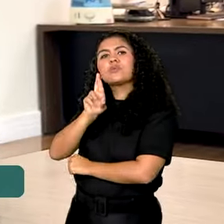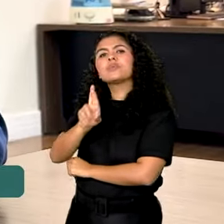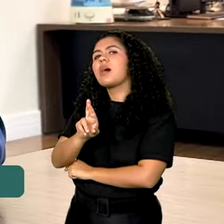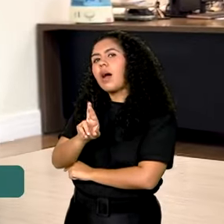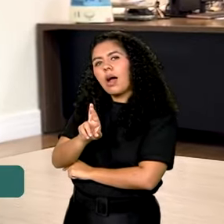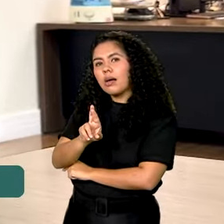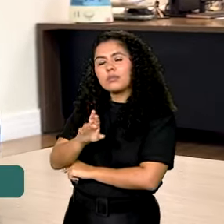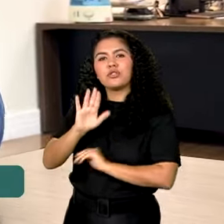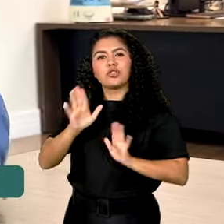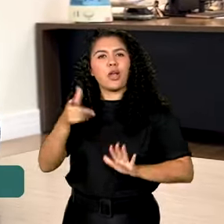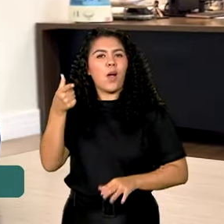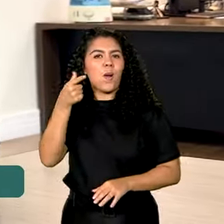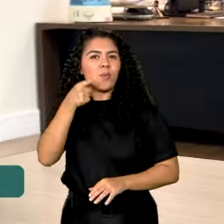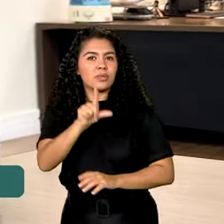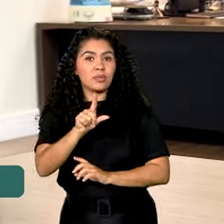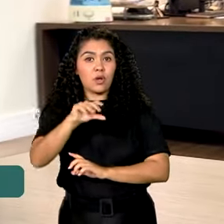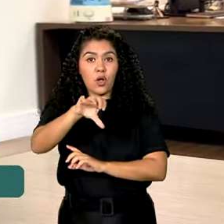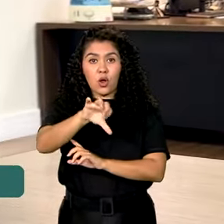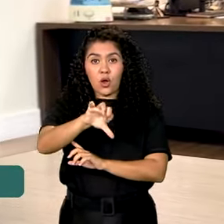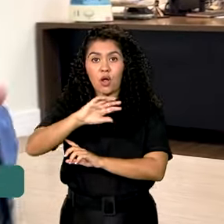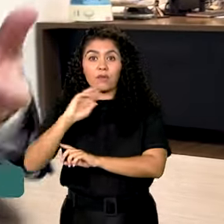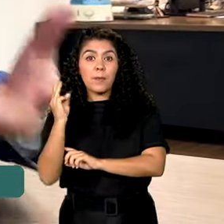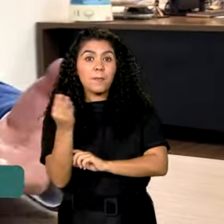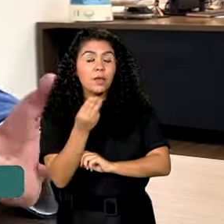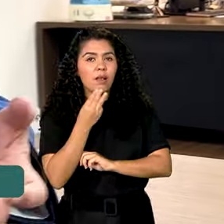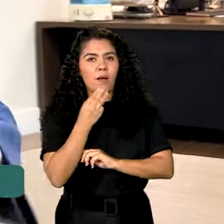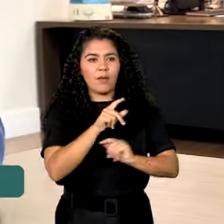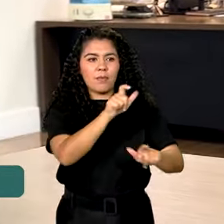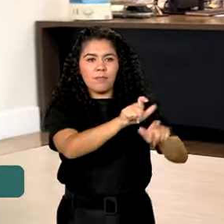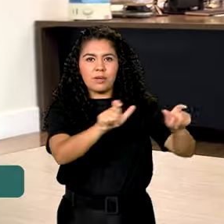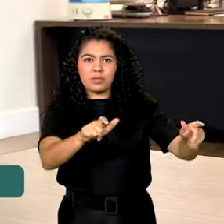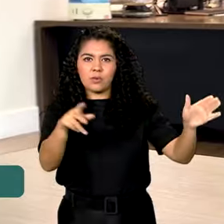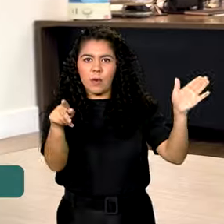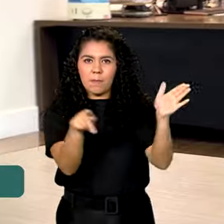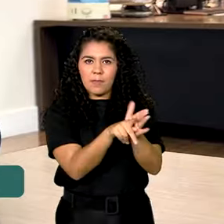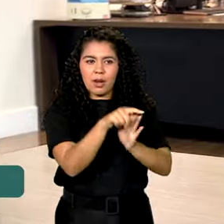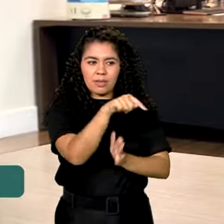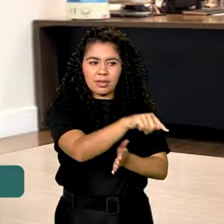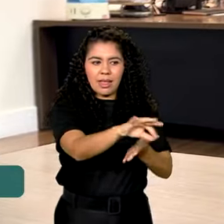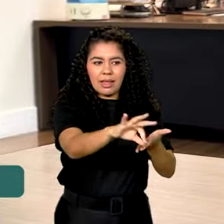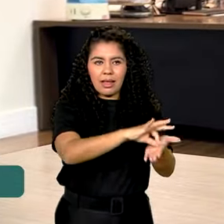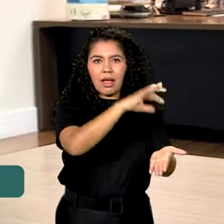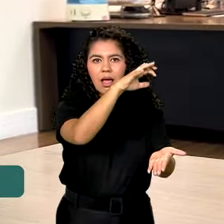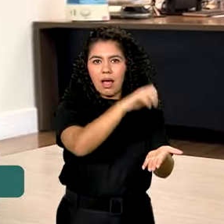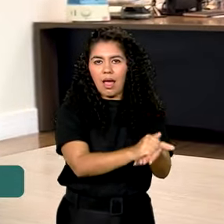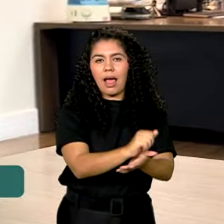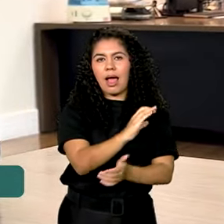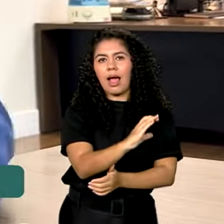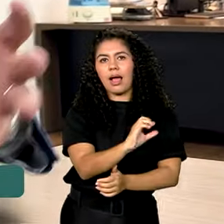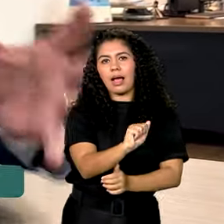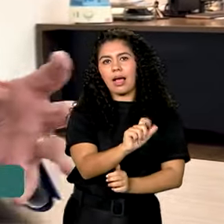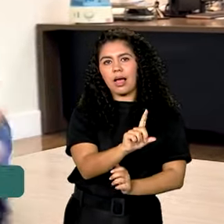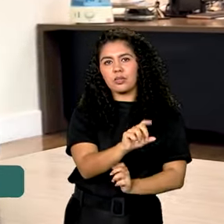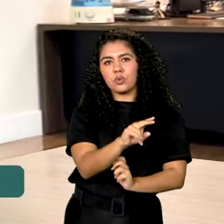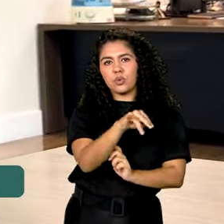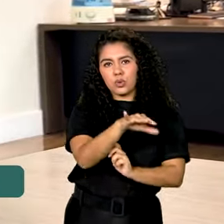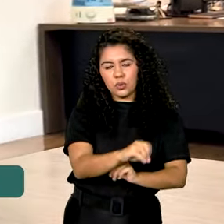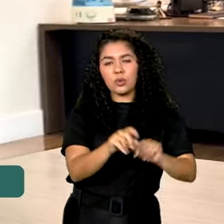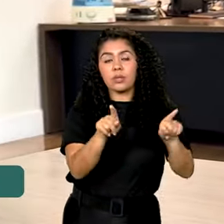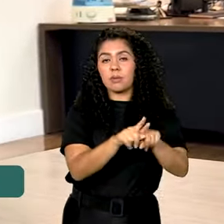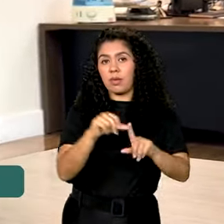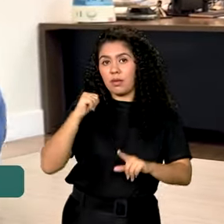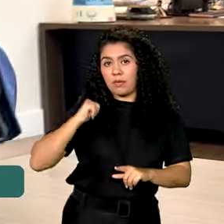já alcançamos 9 milhões de pessoas do Cadastro Único e do Bolsa